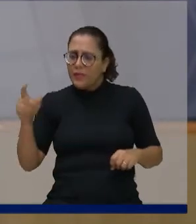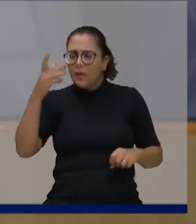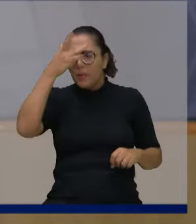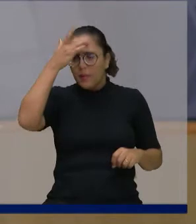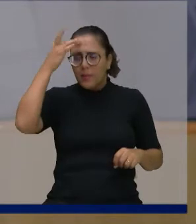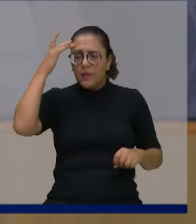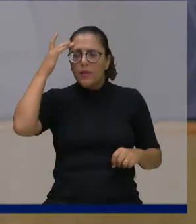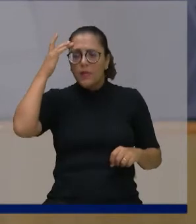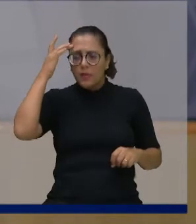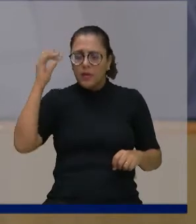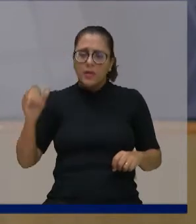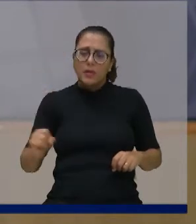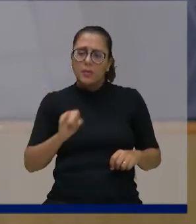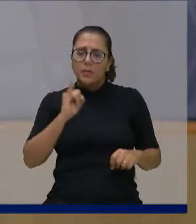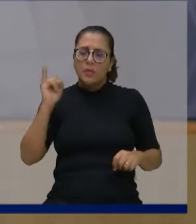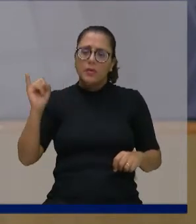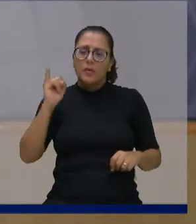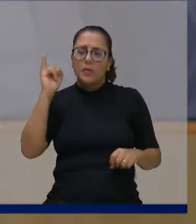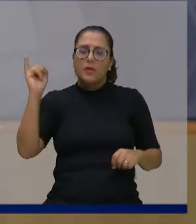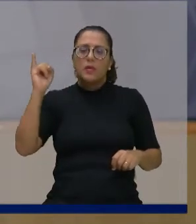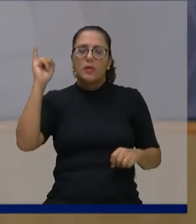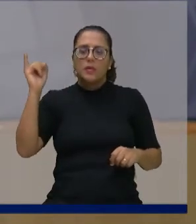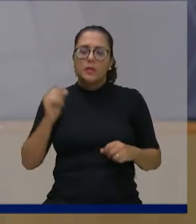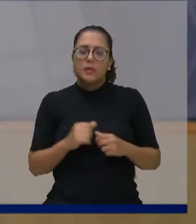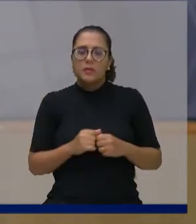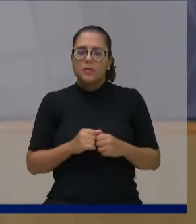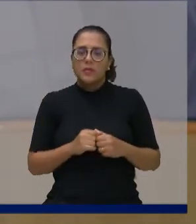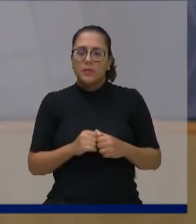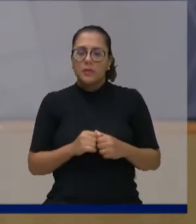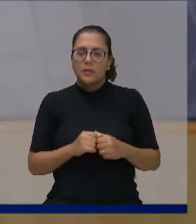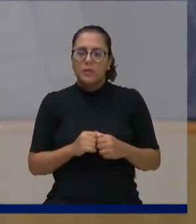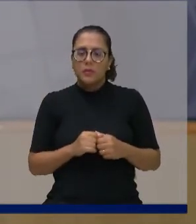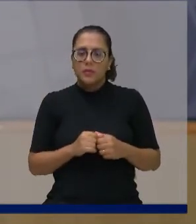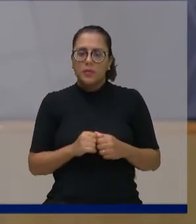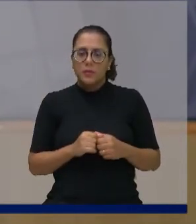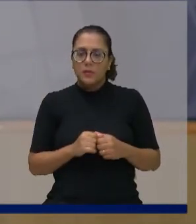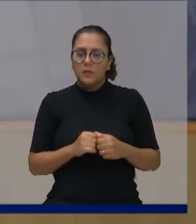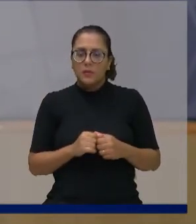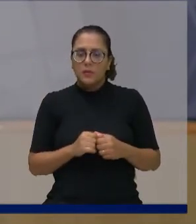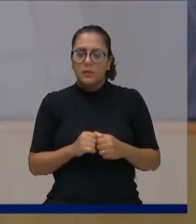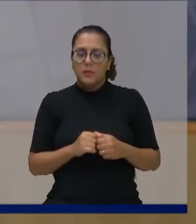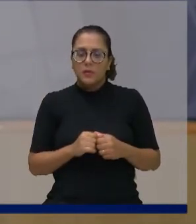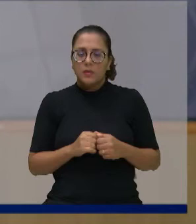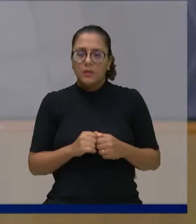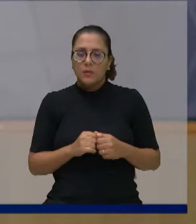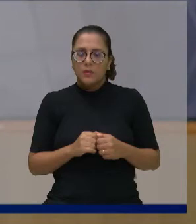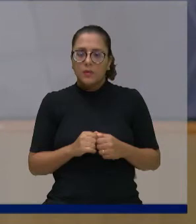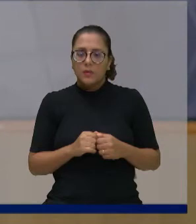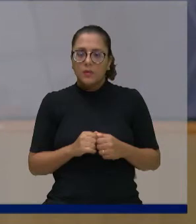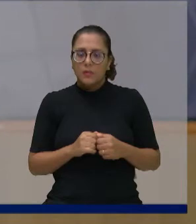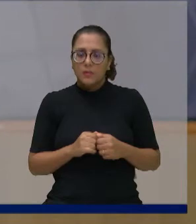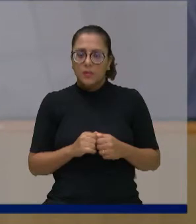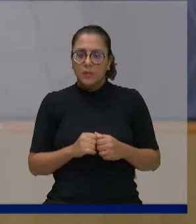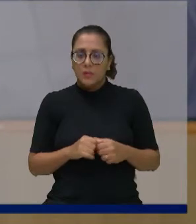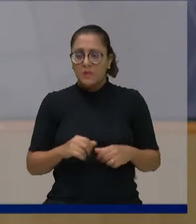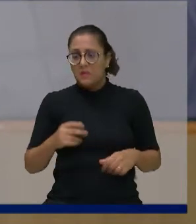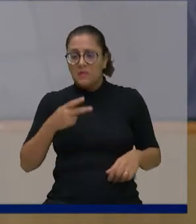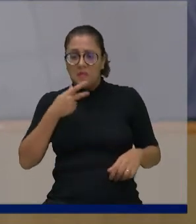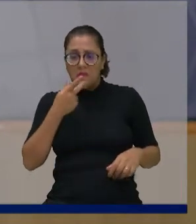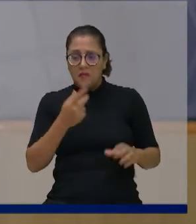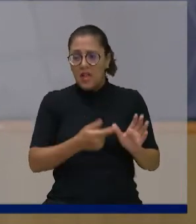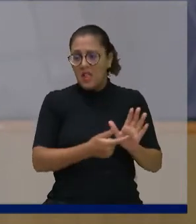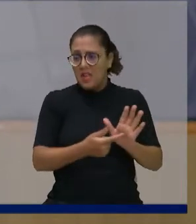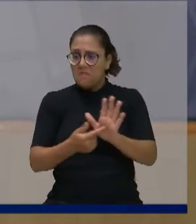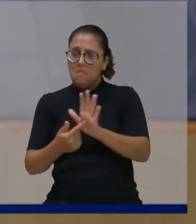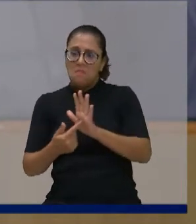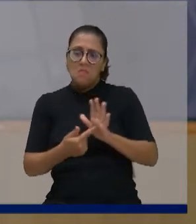muito, mas eu vou falar algumas coisas aqui, quando se fala em transparência, de terça